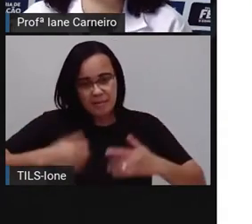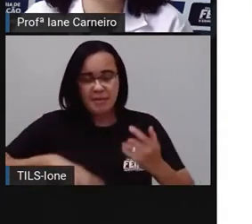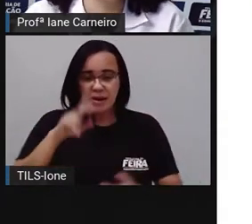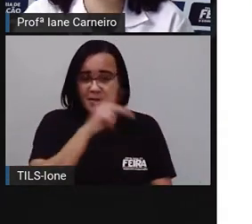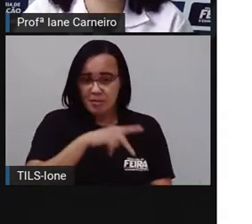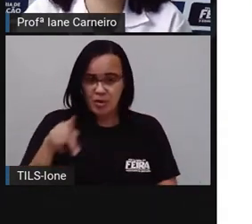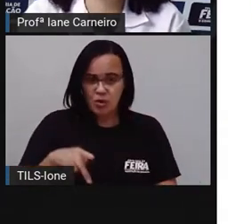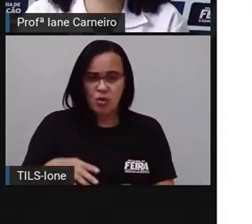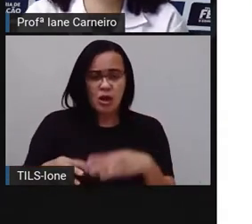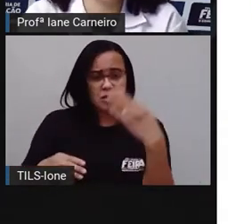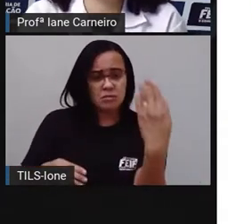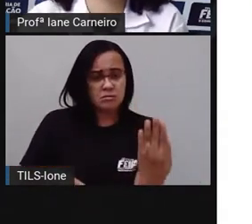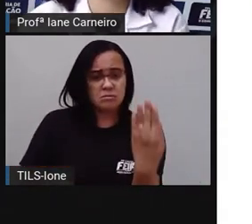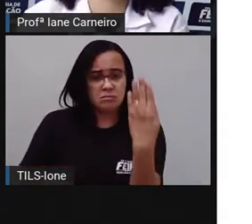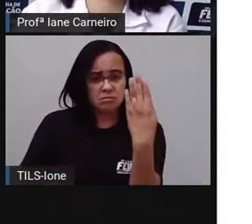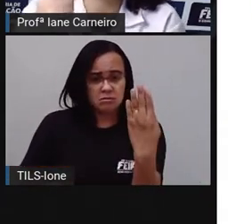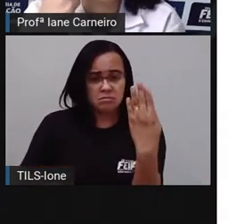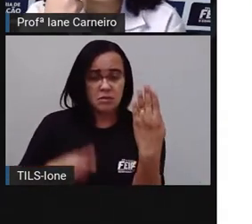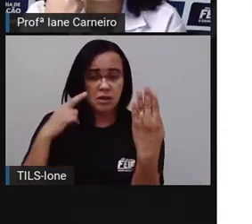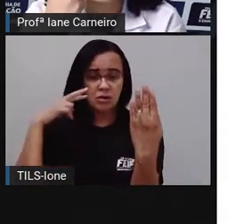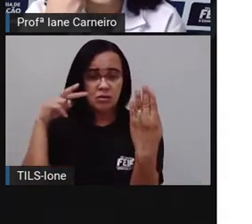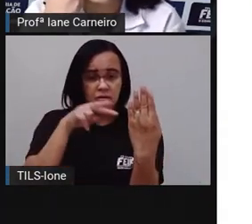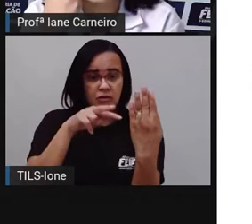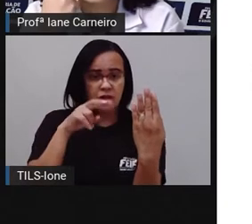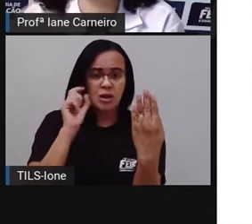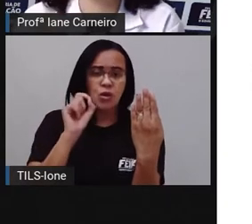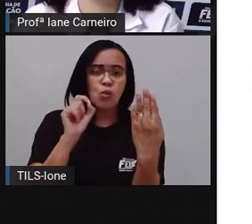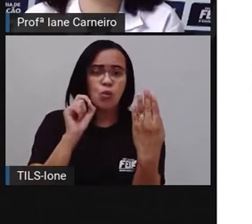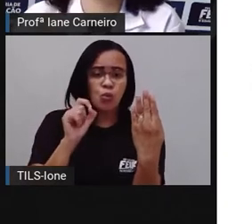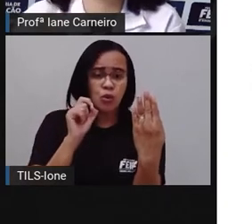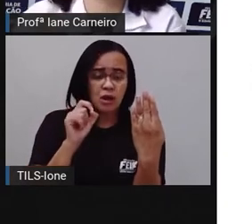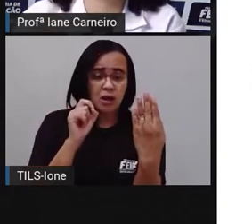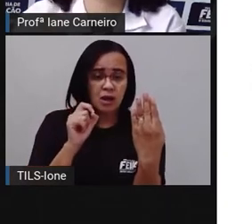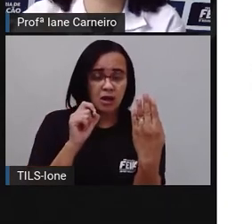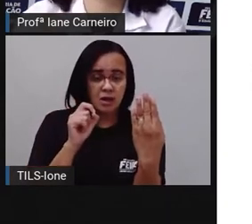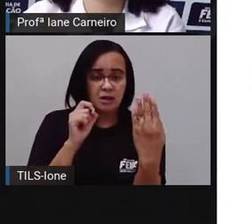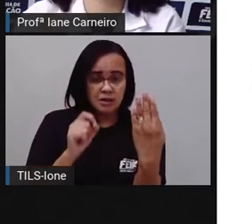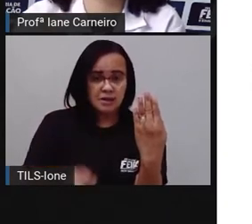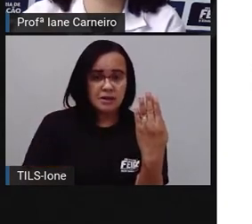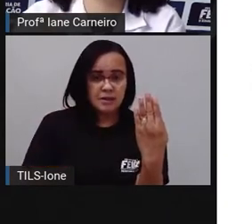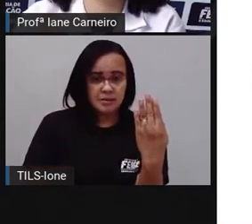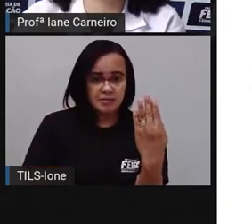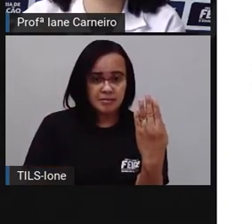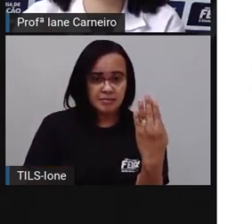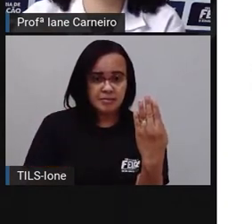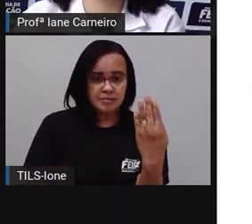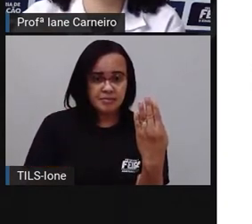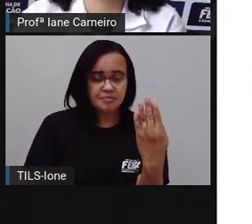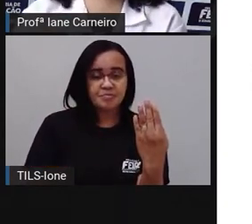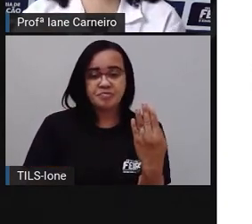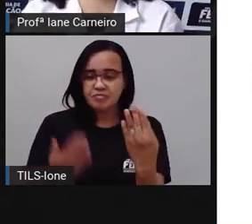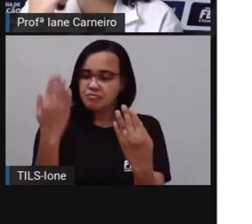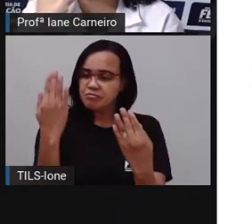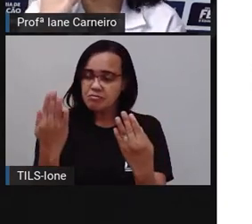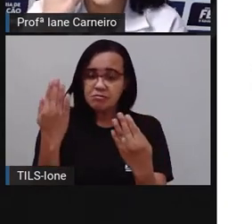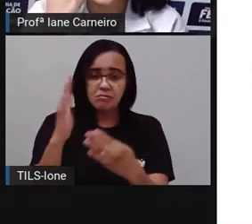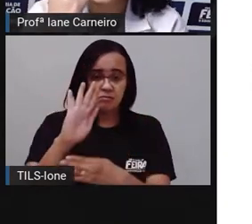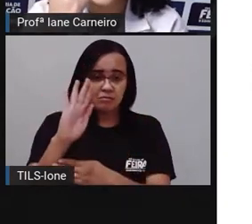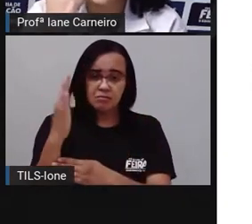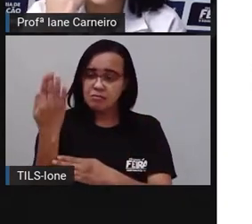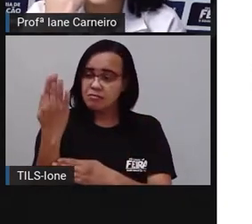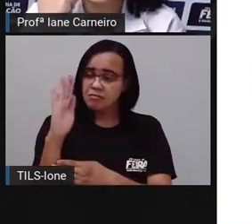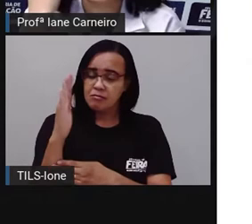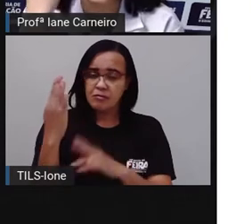espelho, observe os seus olhos. Ó, faltou uma letrinha aqui, ó. Seus. Seus olhos.